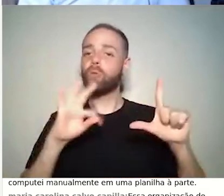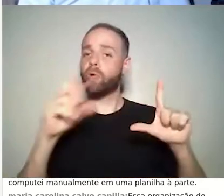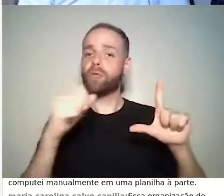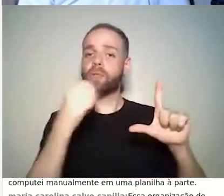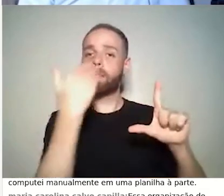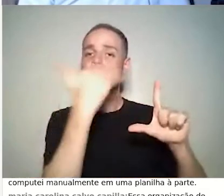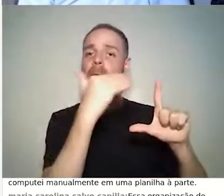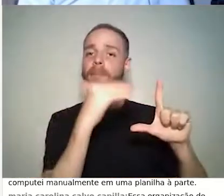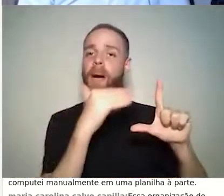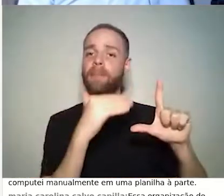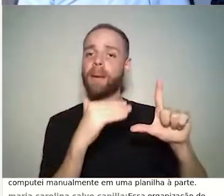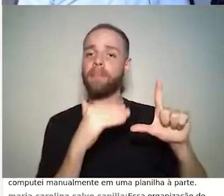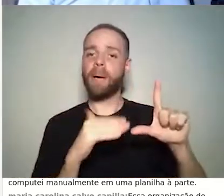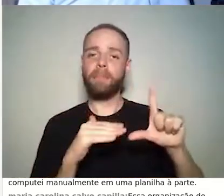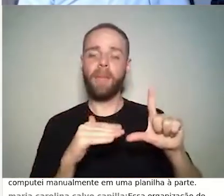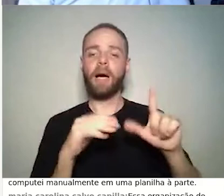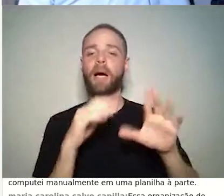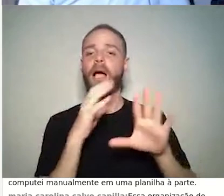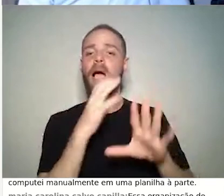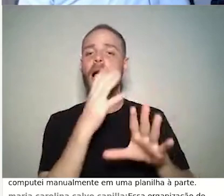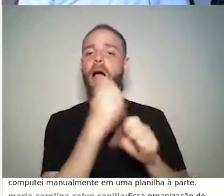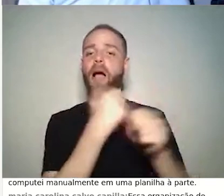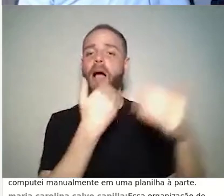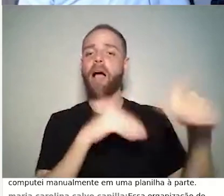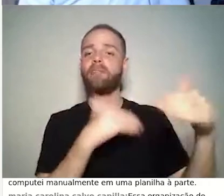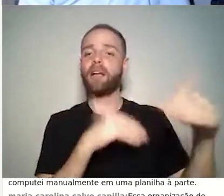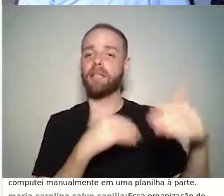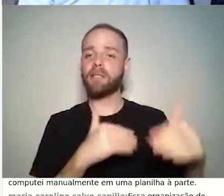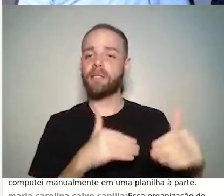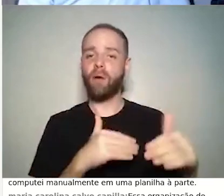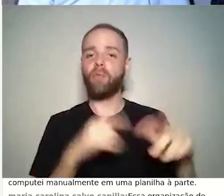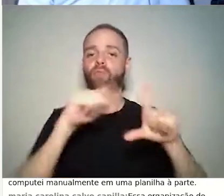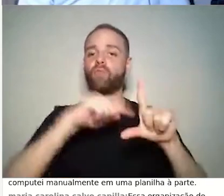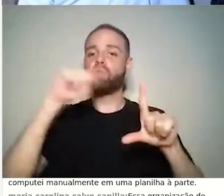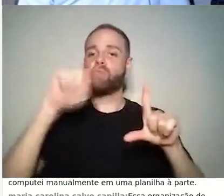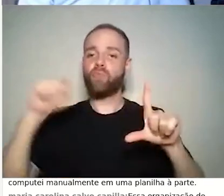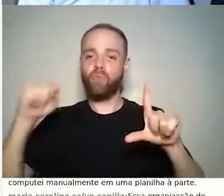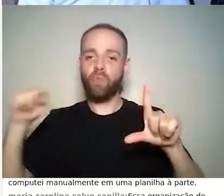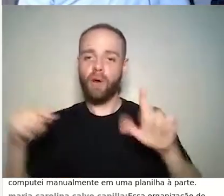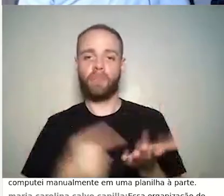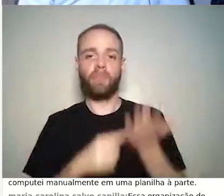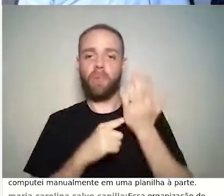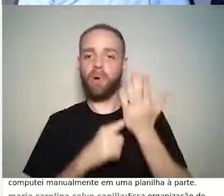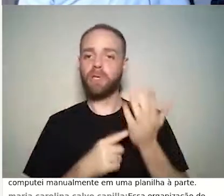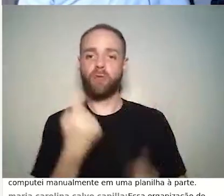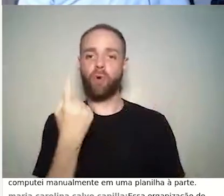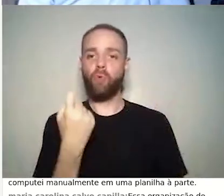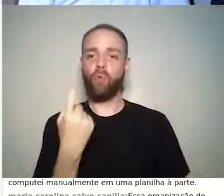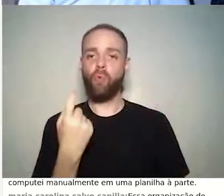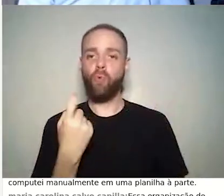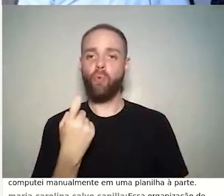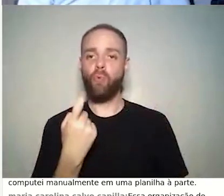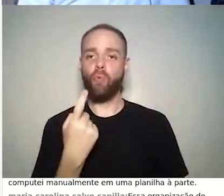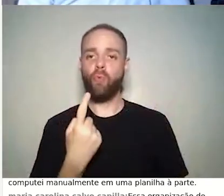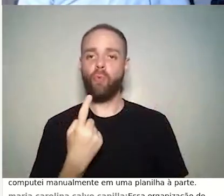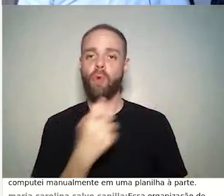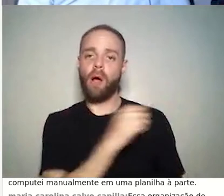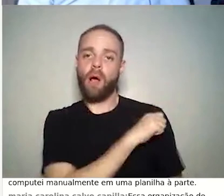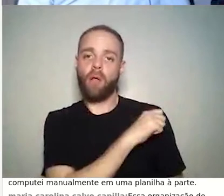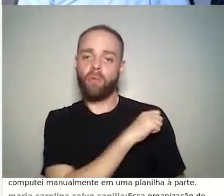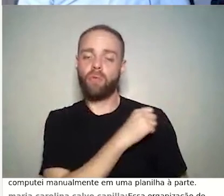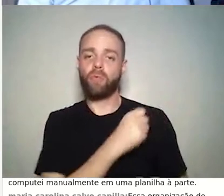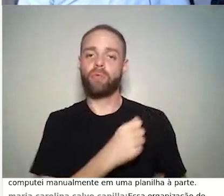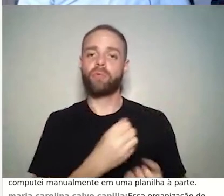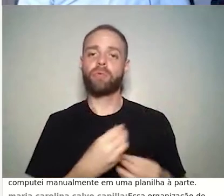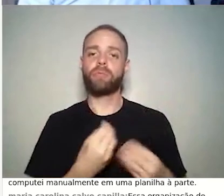ao gráfico e aí ele me mostra que só um aluno entregou essa nota e quando a